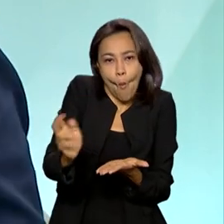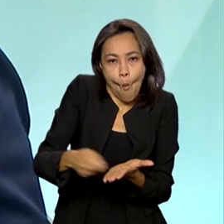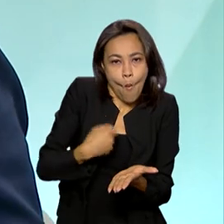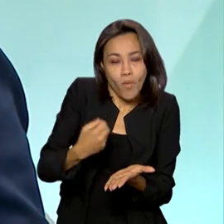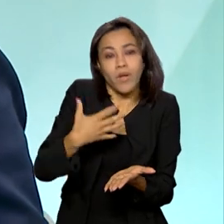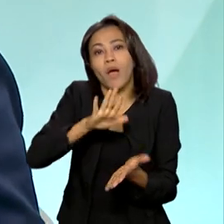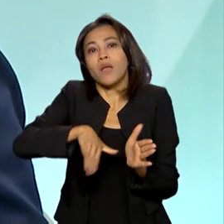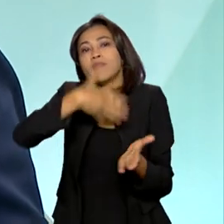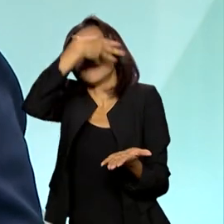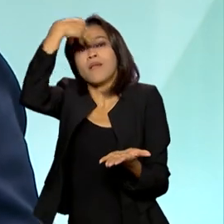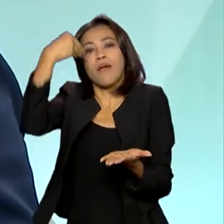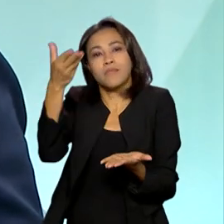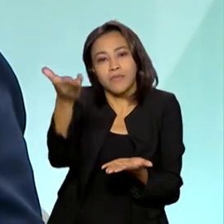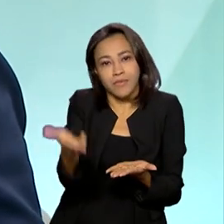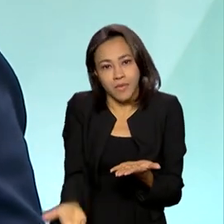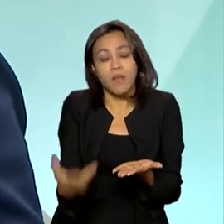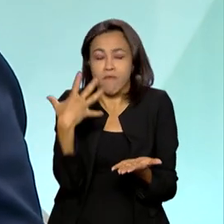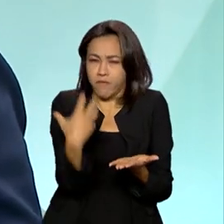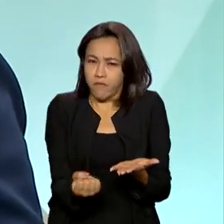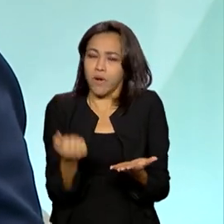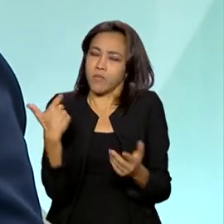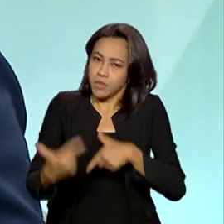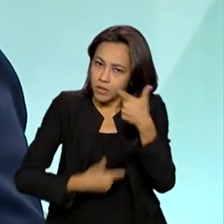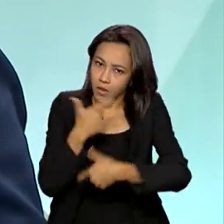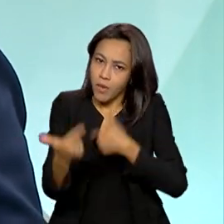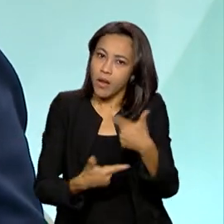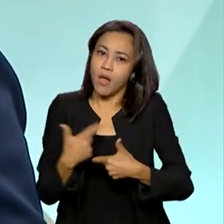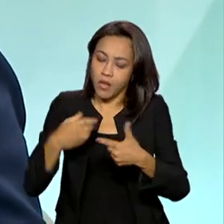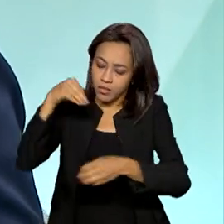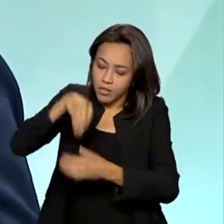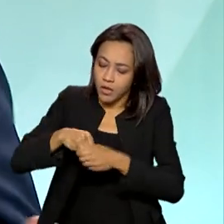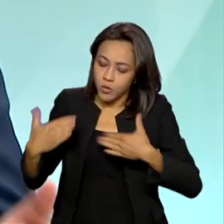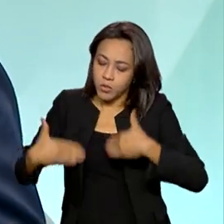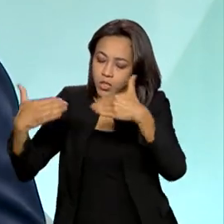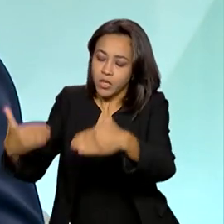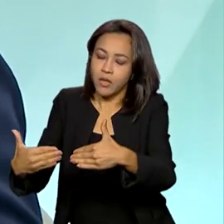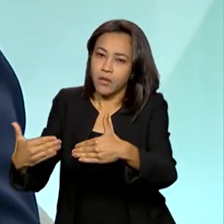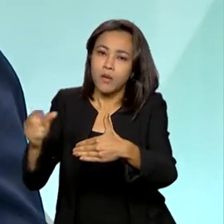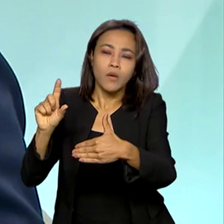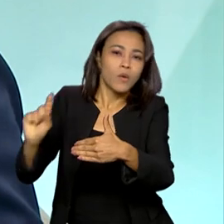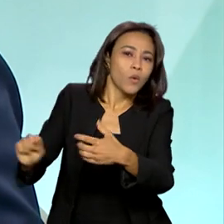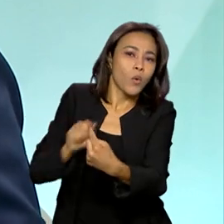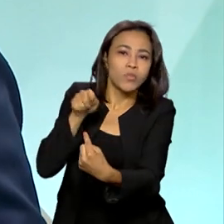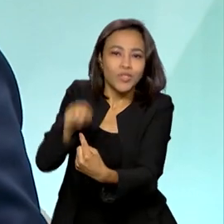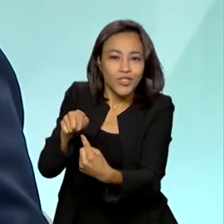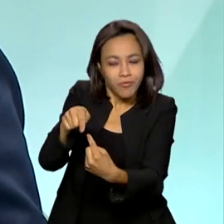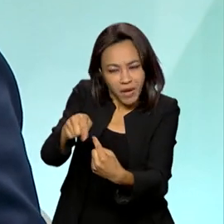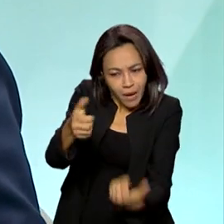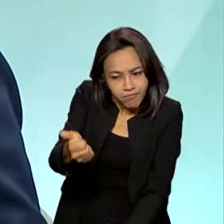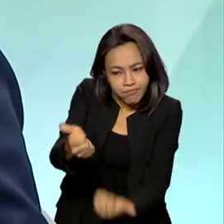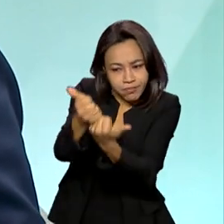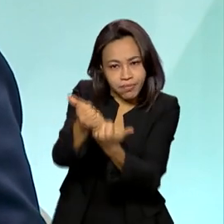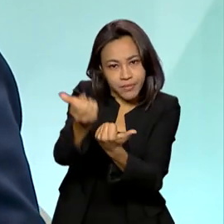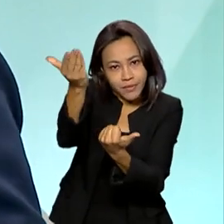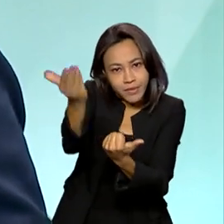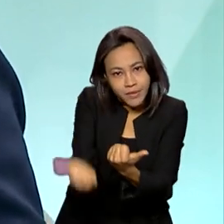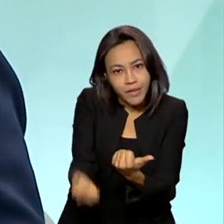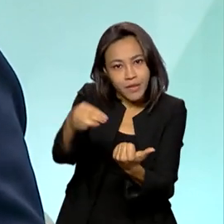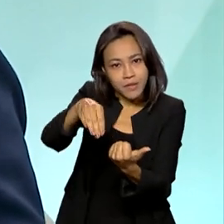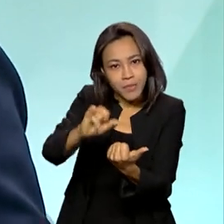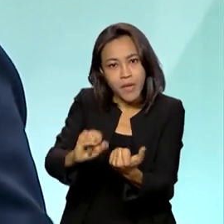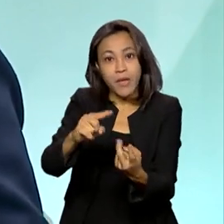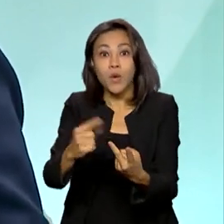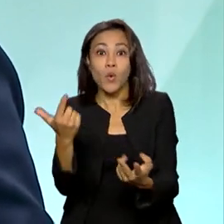esquecendo deles. Nós vamos fazer um trabalho no Ministério do Trabalho e Previdência para a gente poder resgatar essa figura, juntamente com a autarquia e